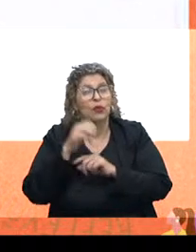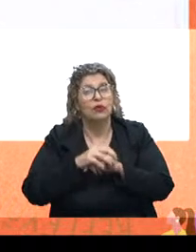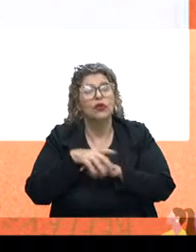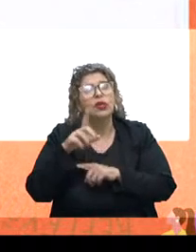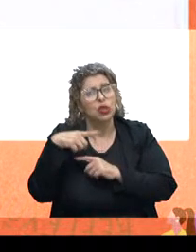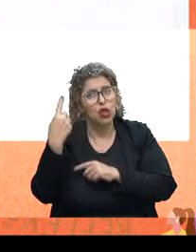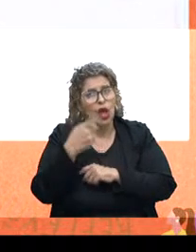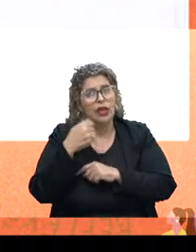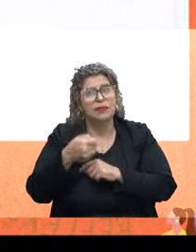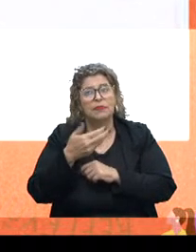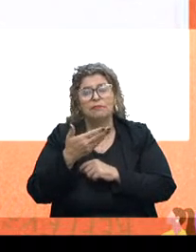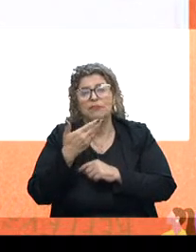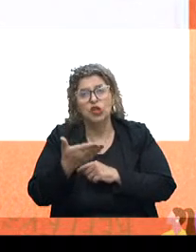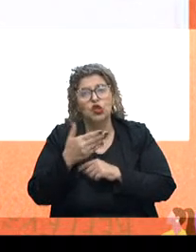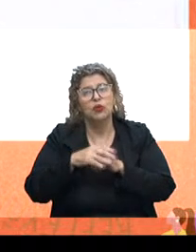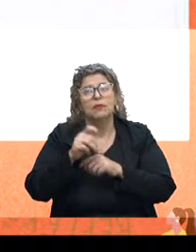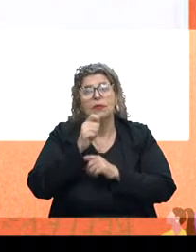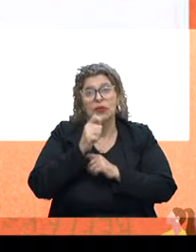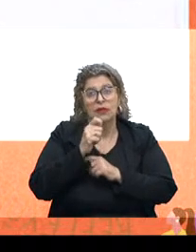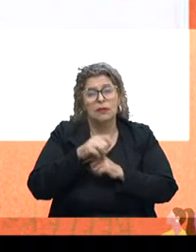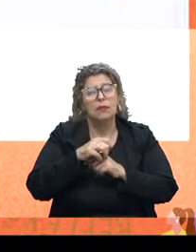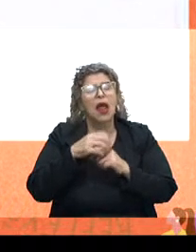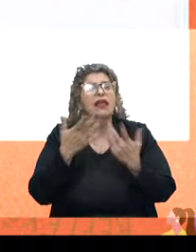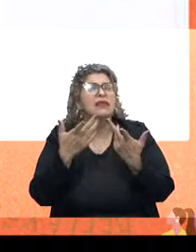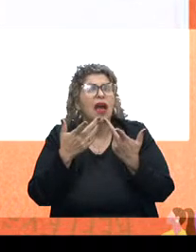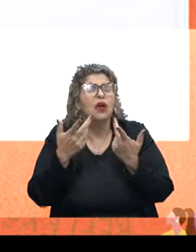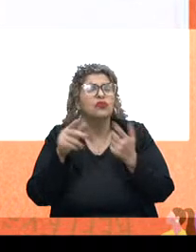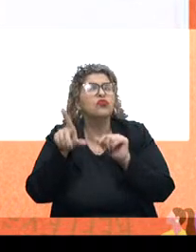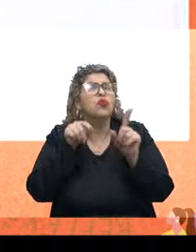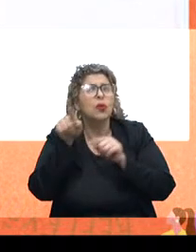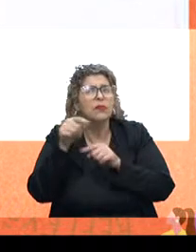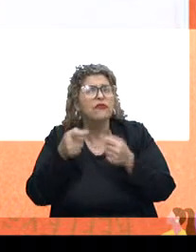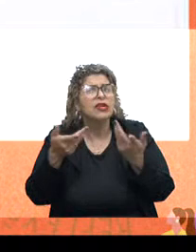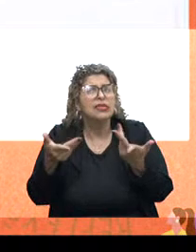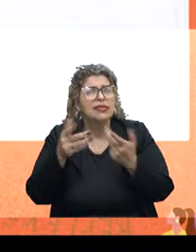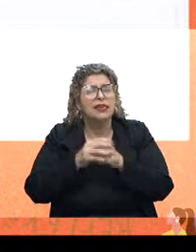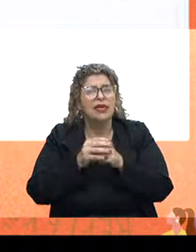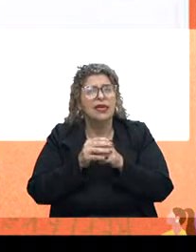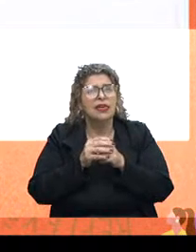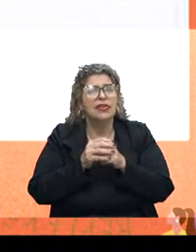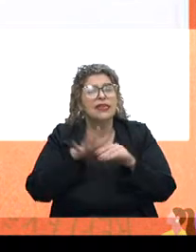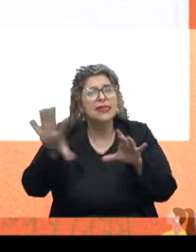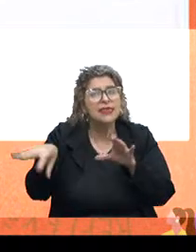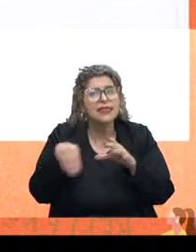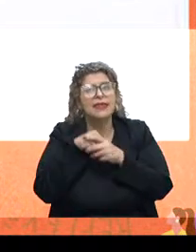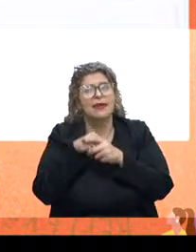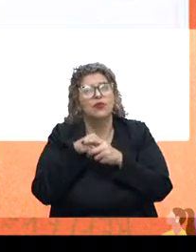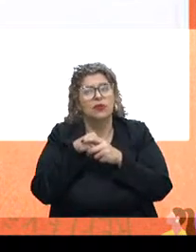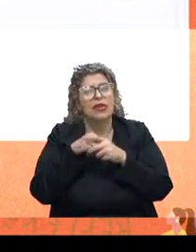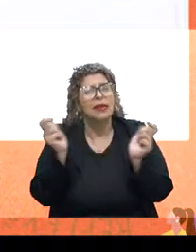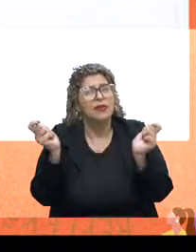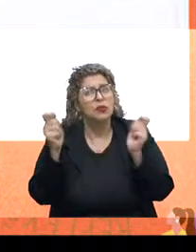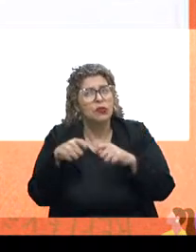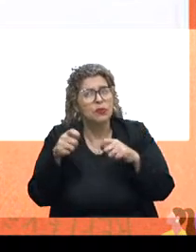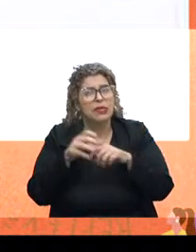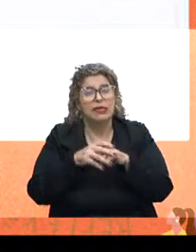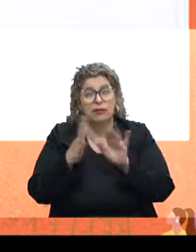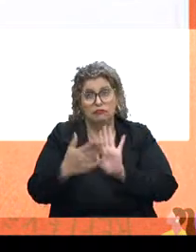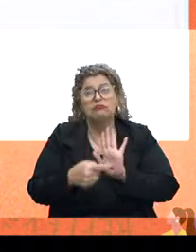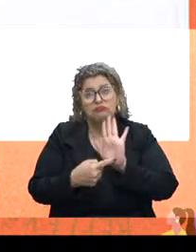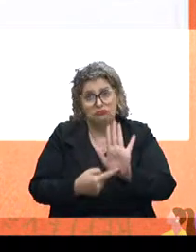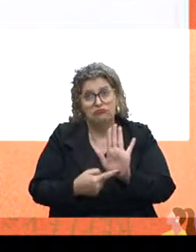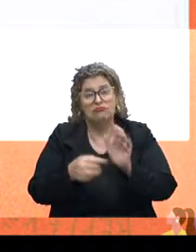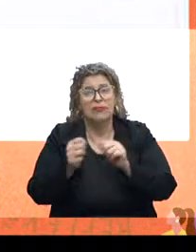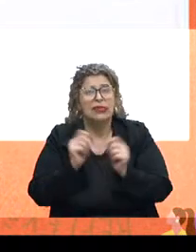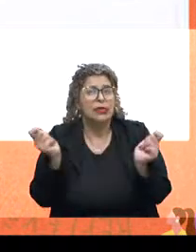Nós pedimos para o entrevistado se autoclassificar. Bem, como é que você se autoclassifica dentro dessas possibilidades? E mostramos para